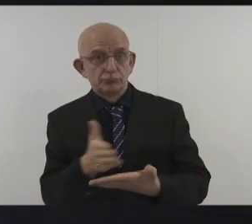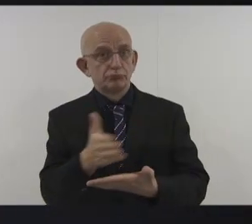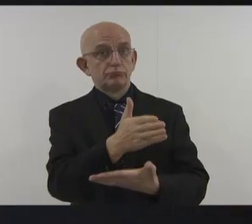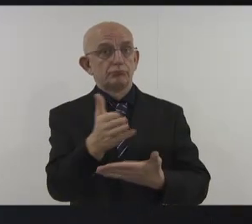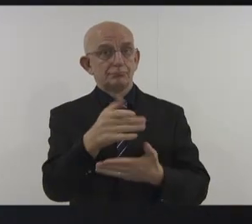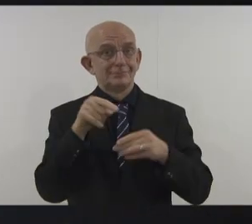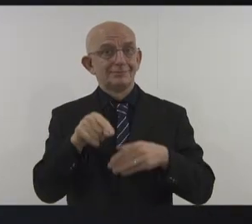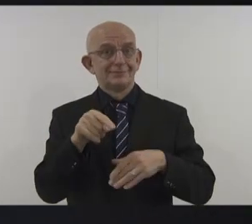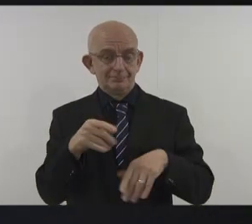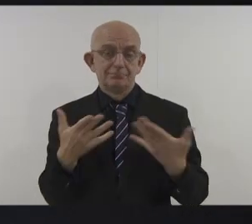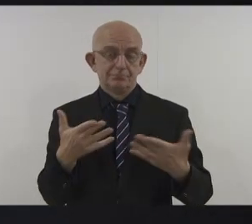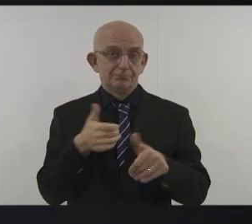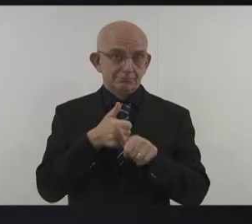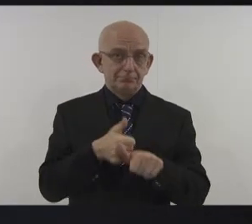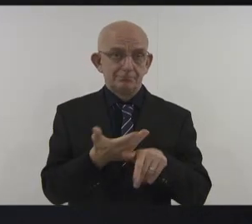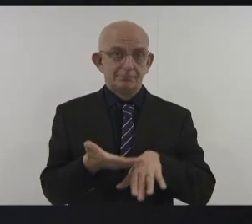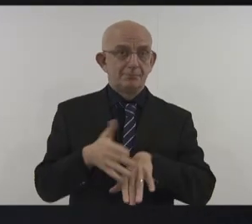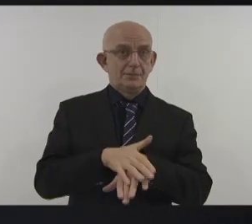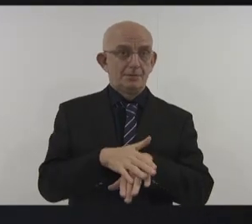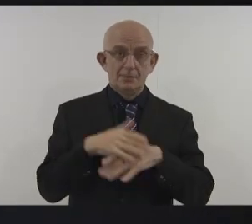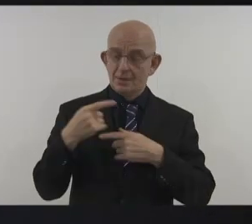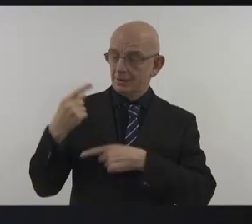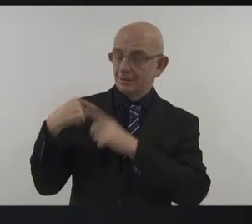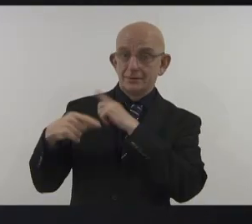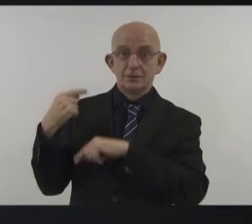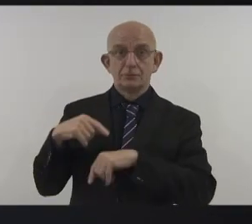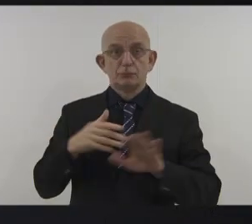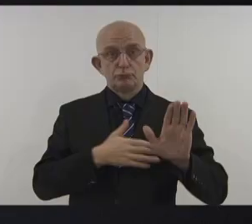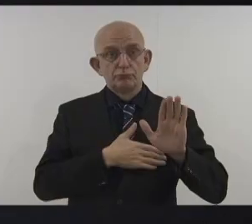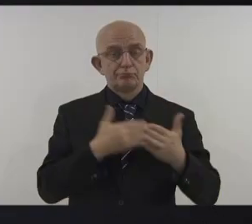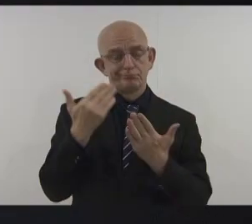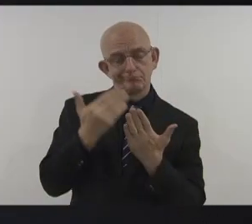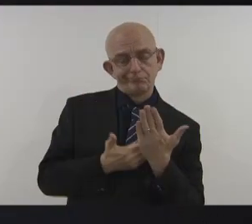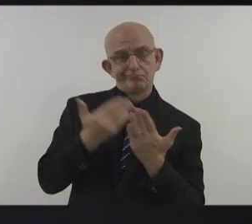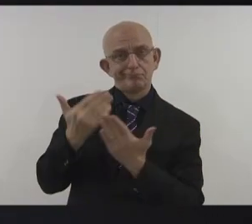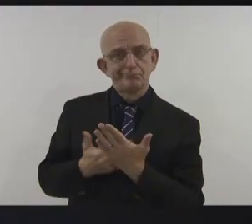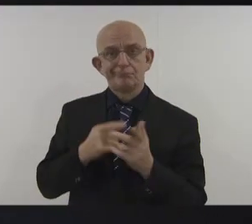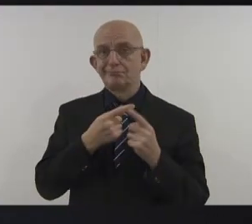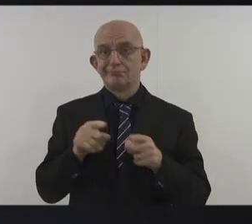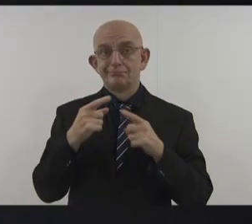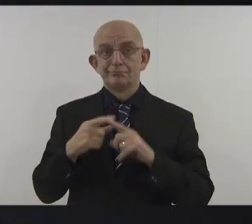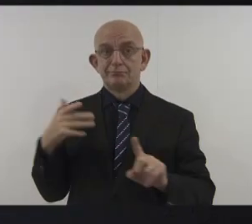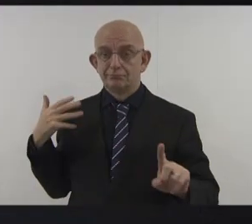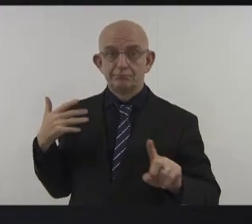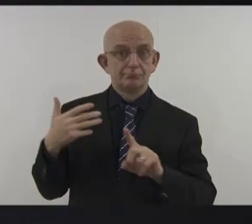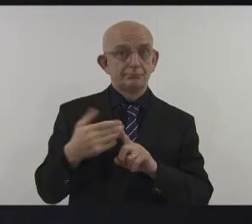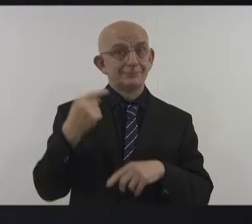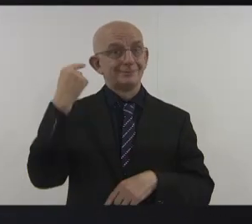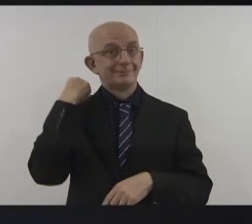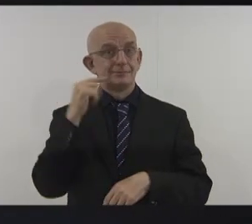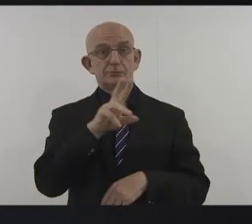em particular sobre energia e florestas. O Brasil é reconhecido